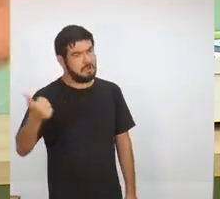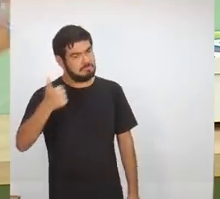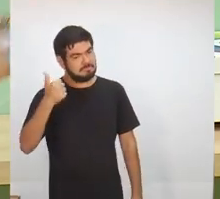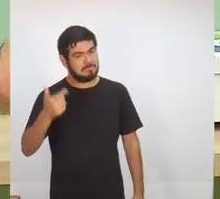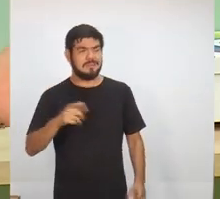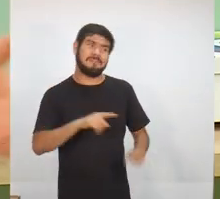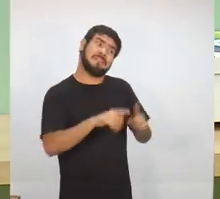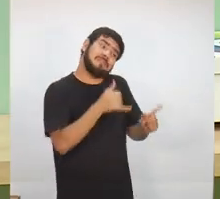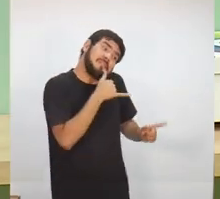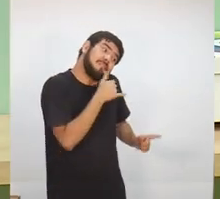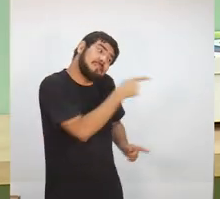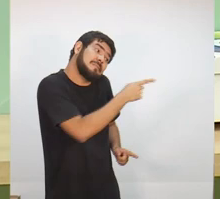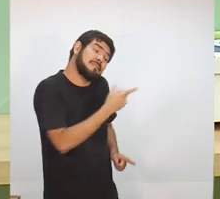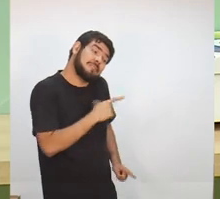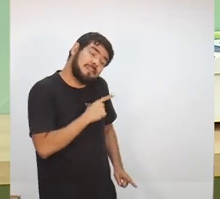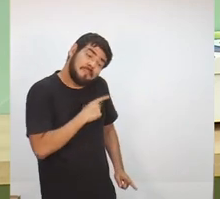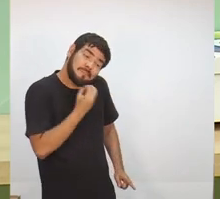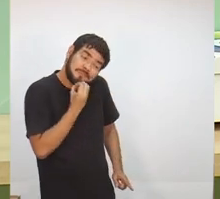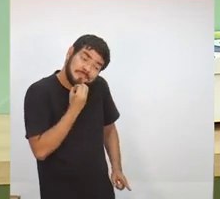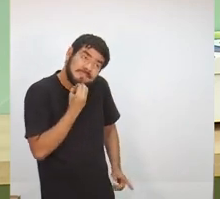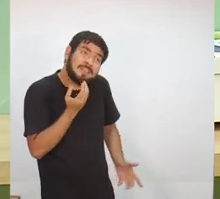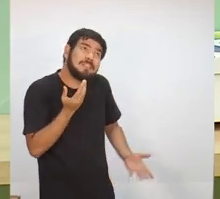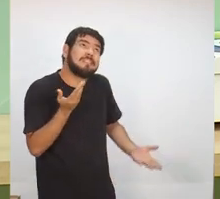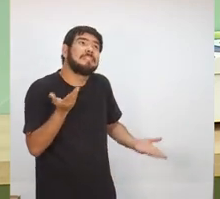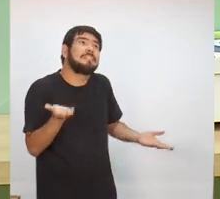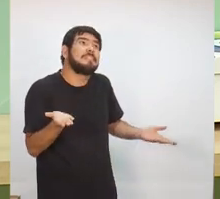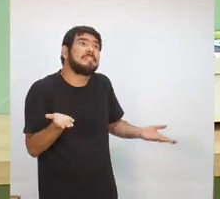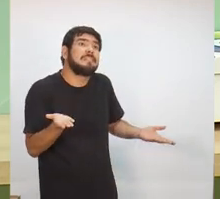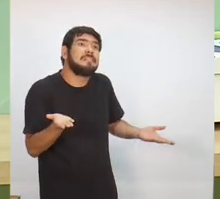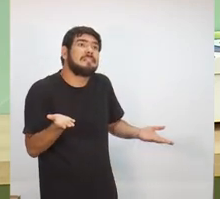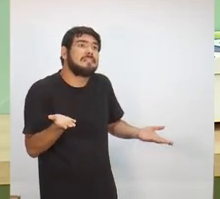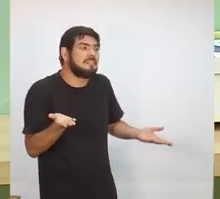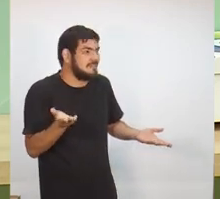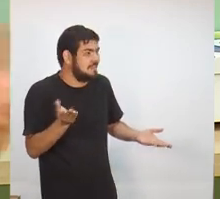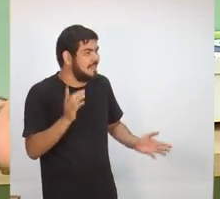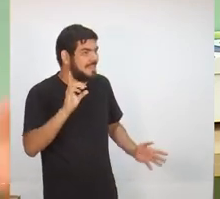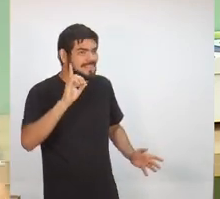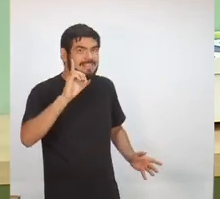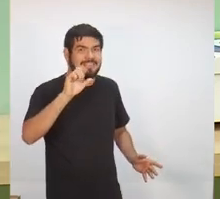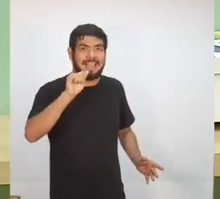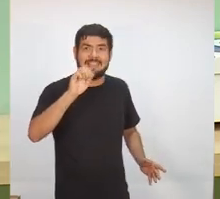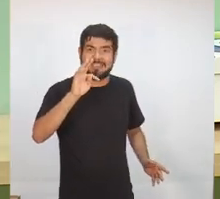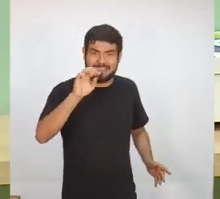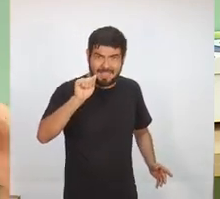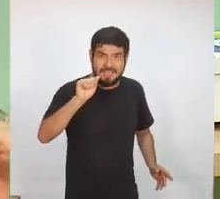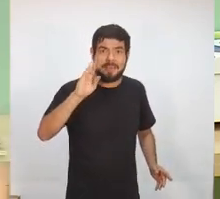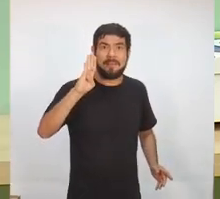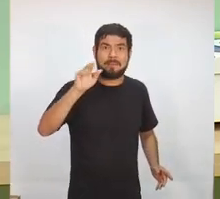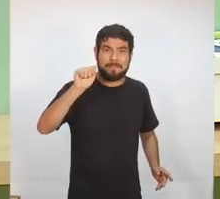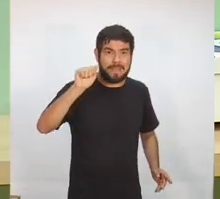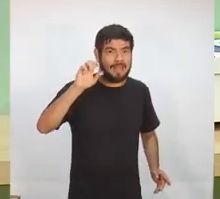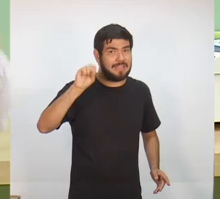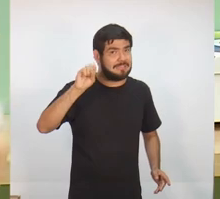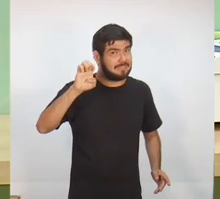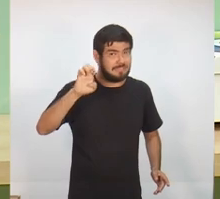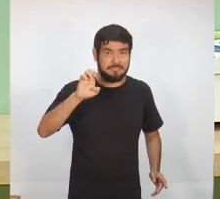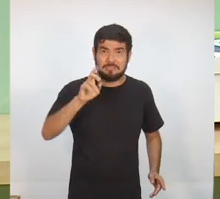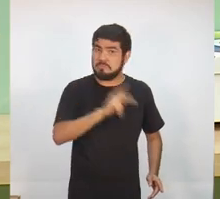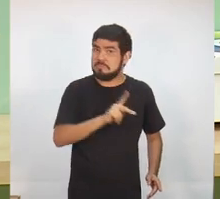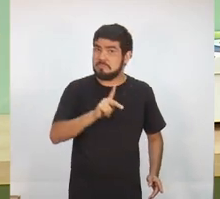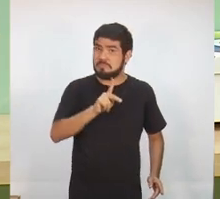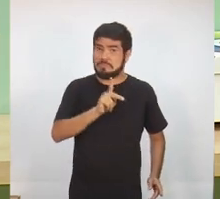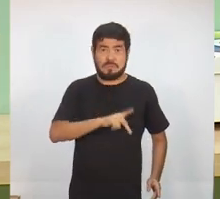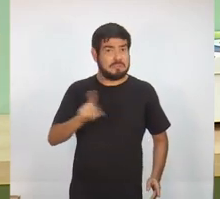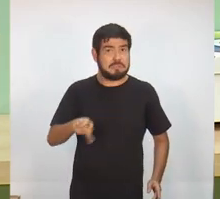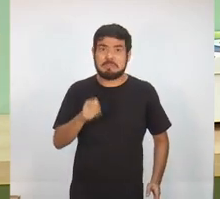você teve a oportunidade de dar a data base dos policiais, não deu. A data base dos professores não